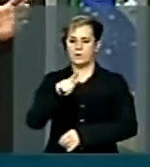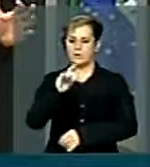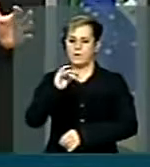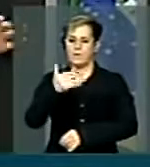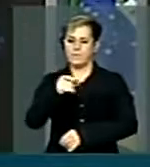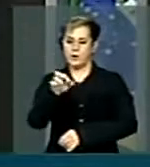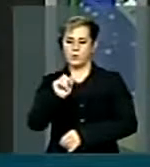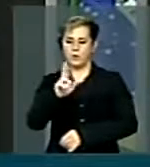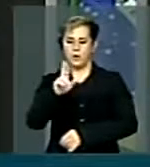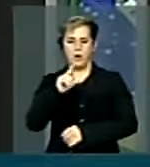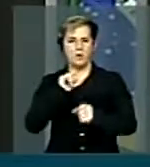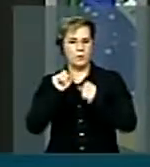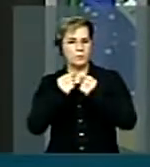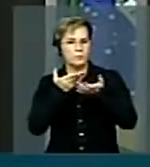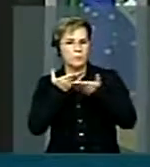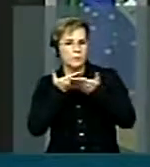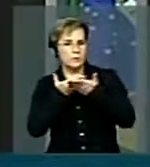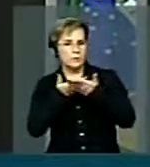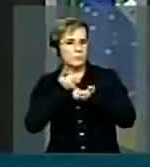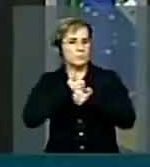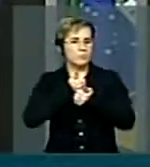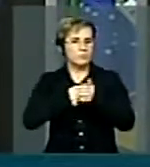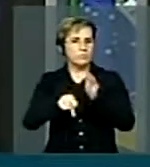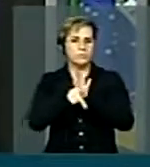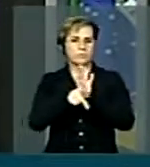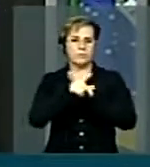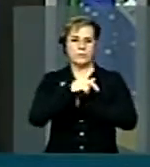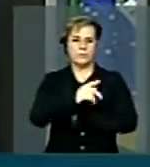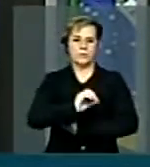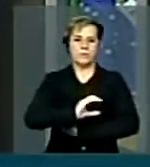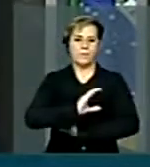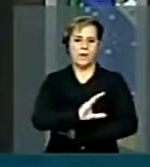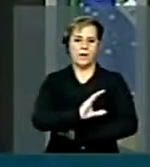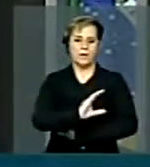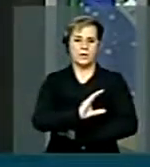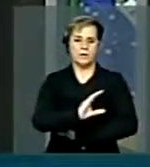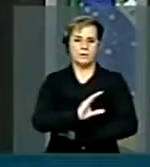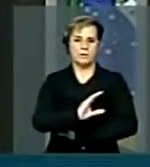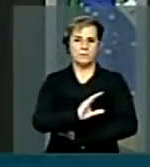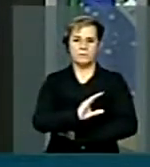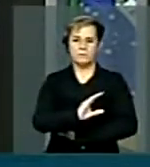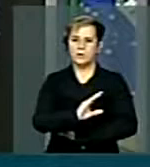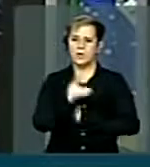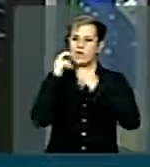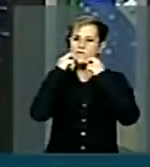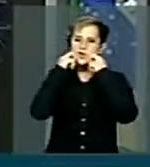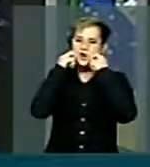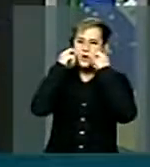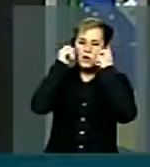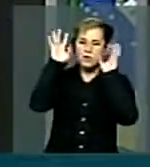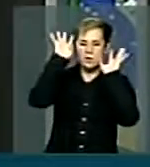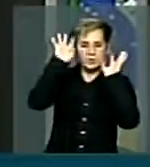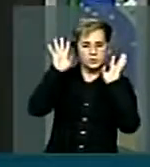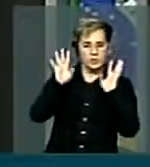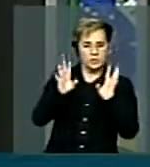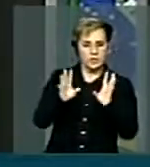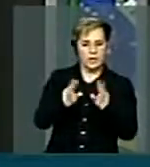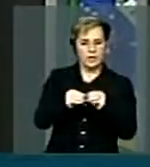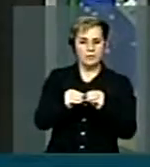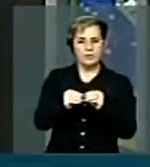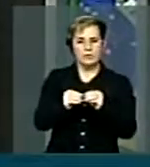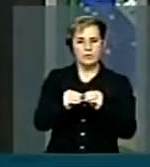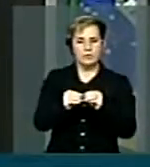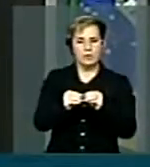PAC, ela não teve nenhuma vergonha de reconhecer de